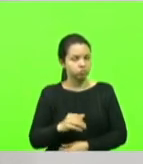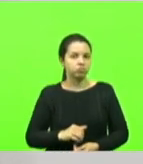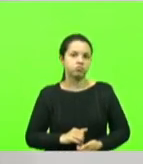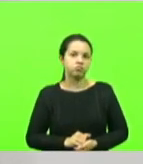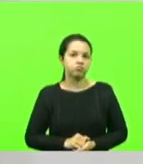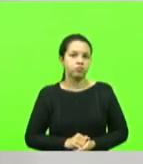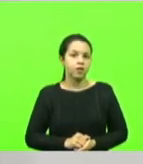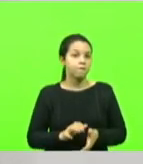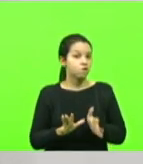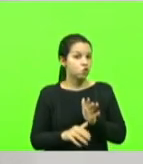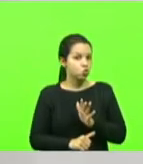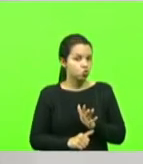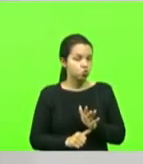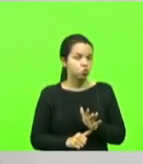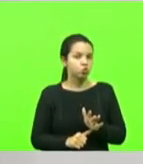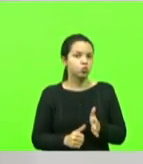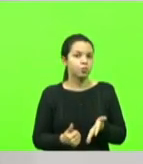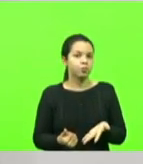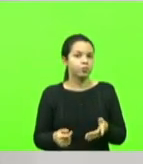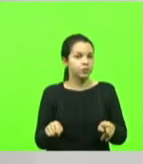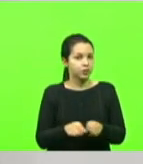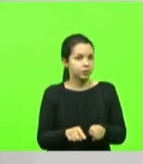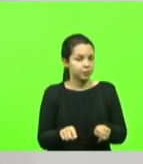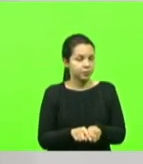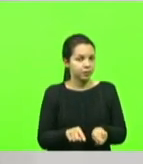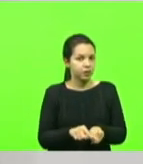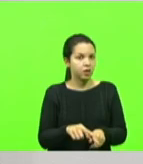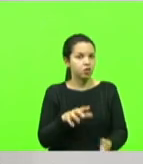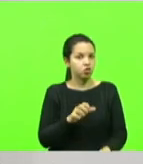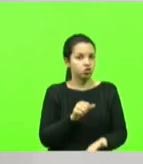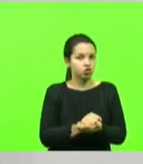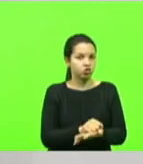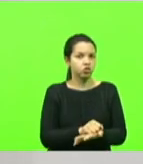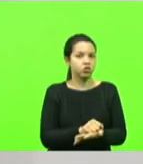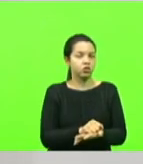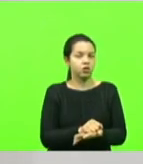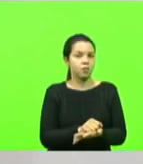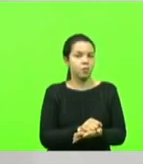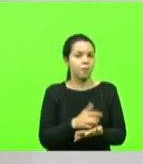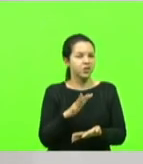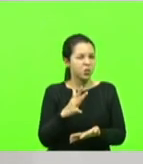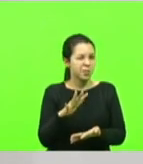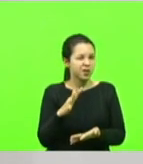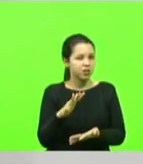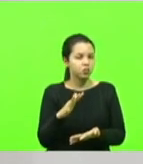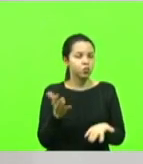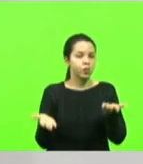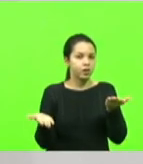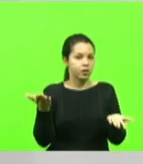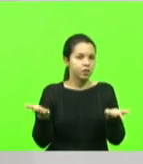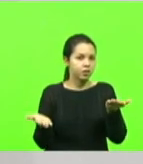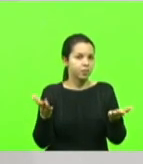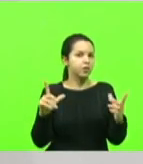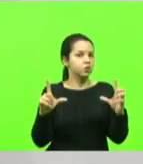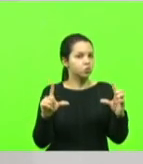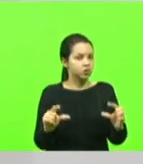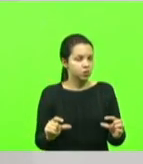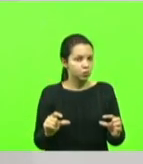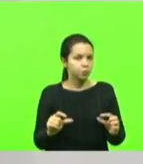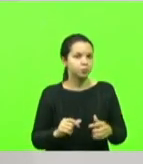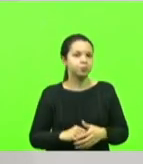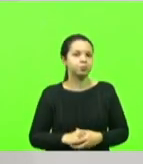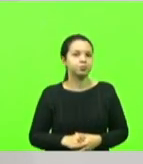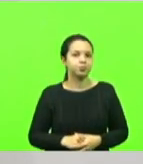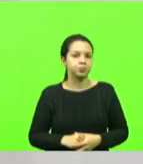furto, também registramos aí mais ou menos um equilíbrio ou redução, e